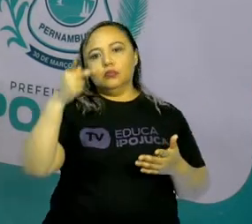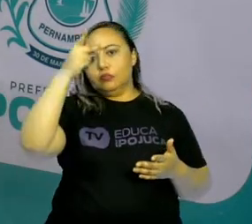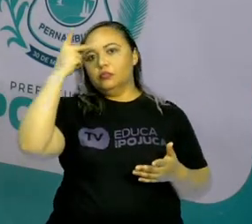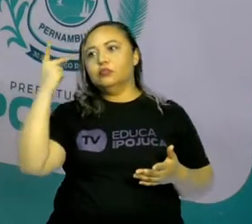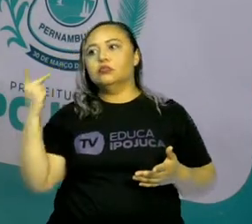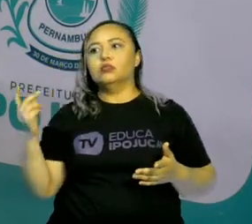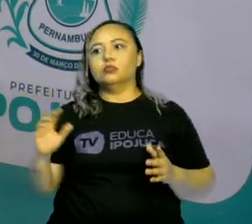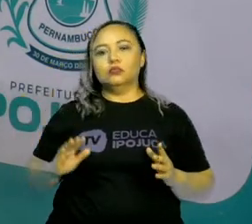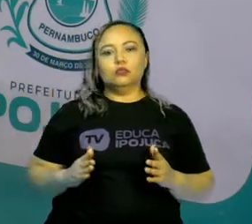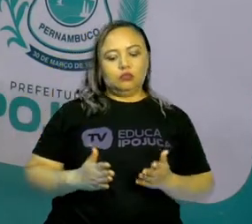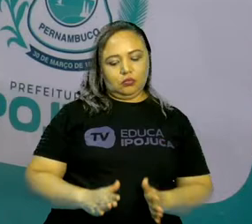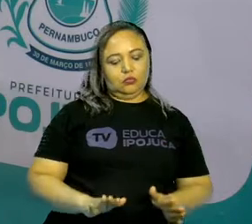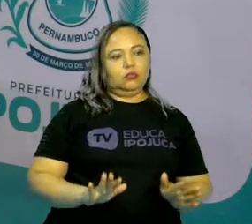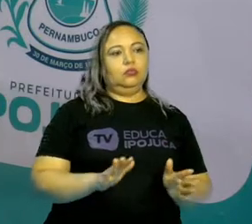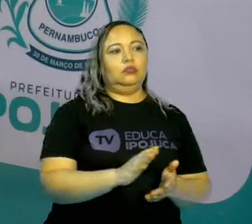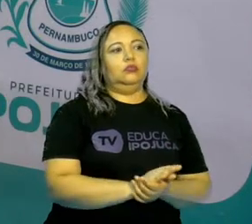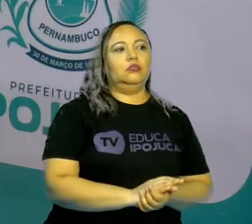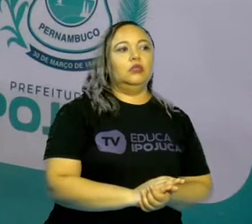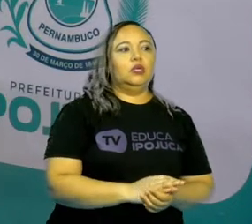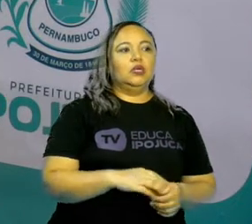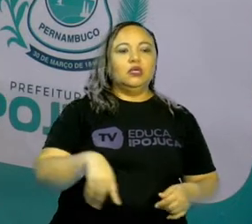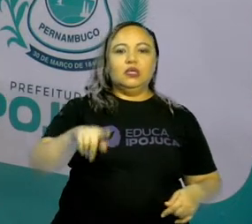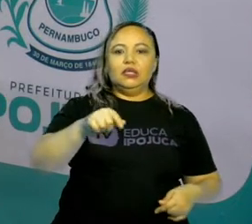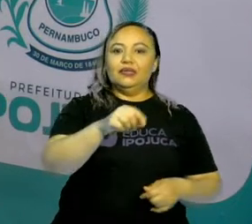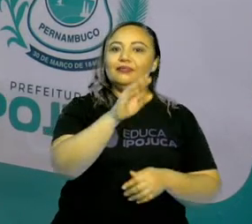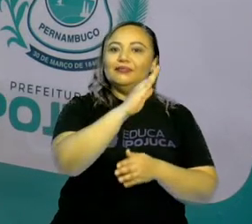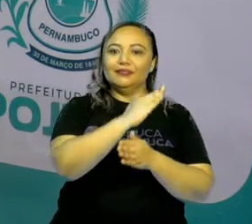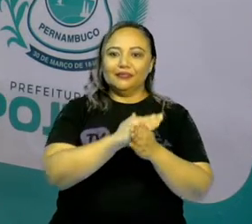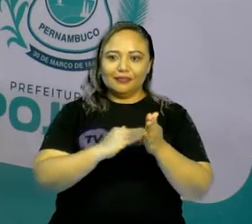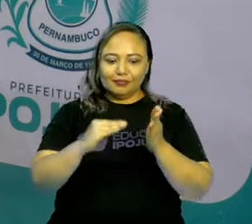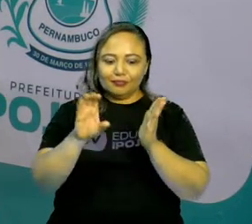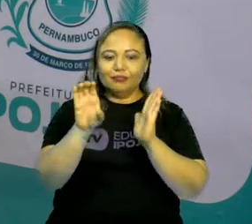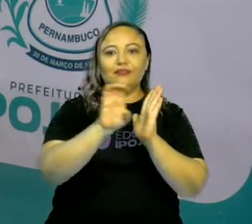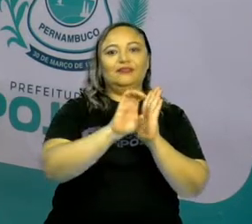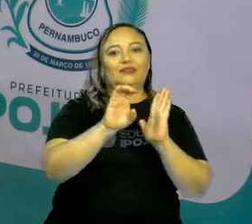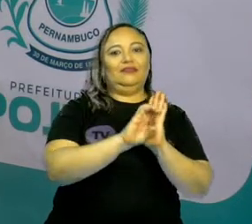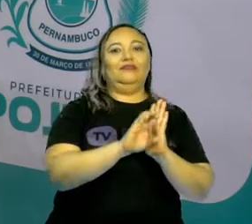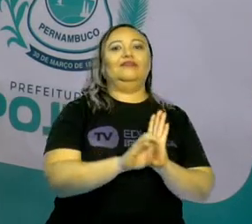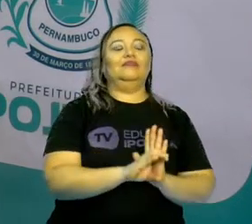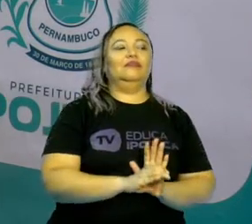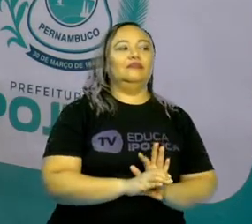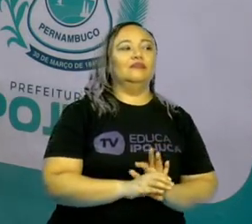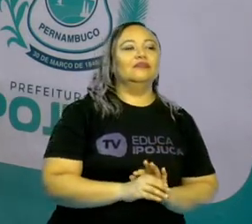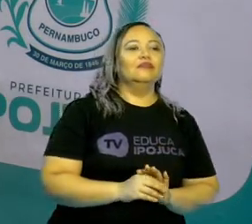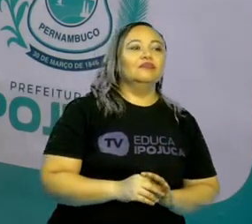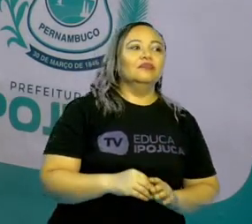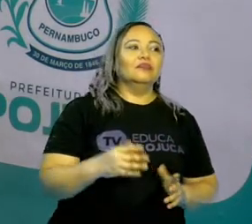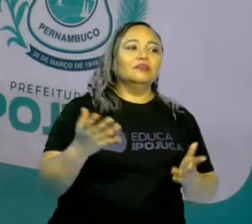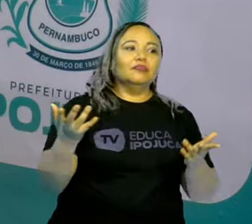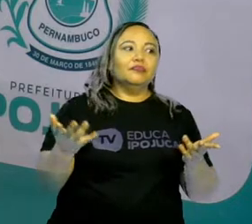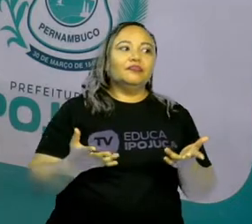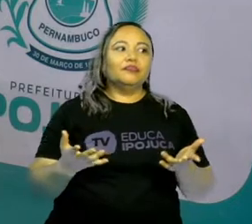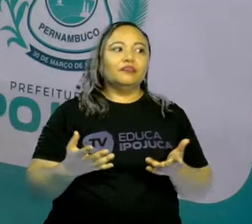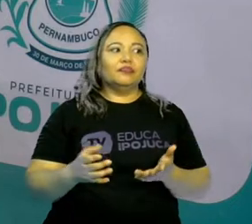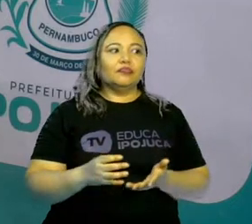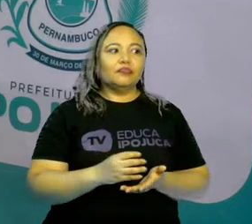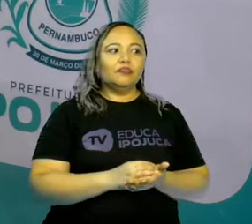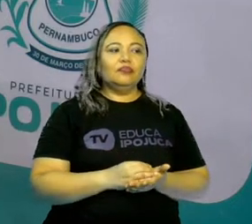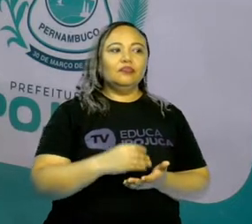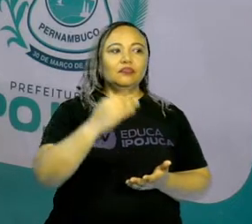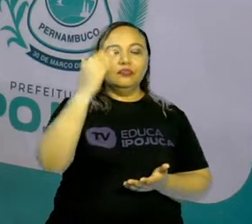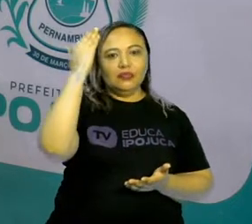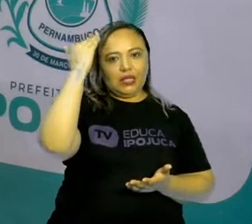de informação do nosso nascimento, tá bom? Aí aqui, códigos